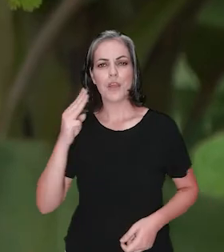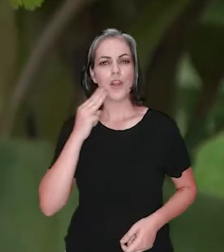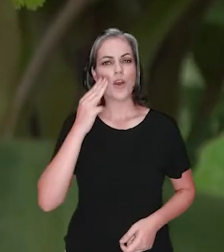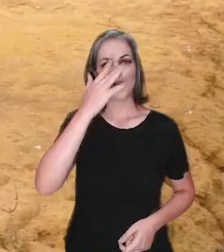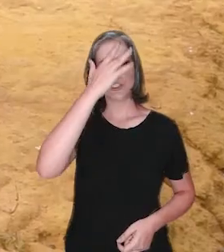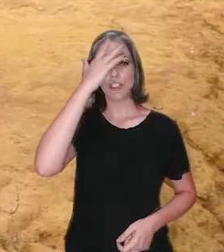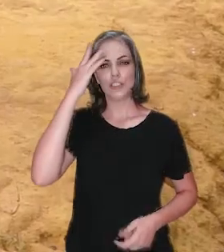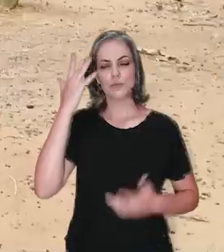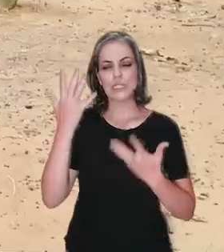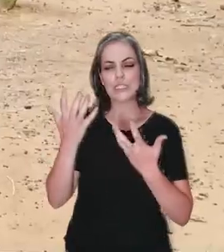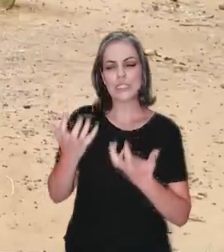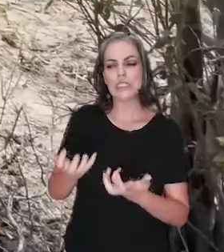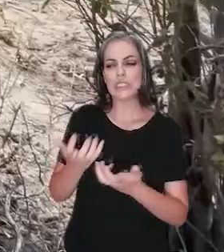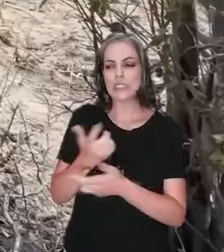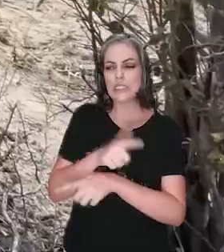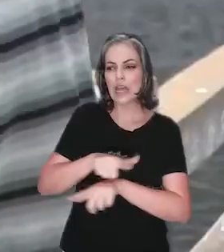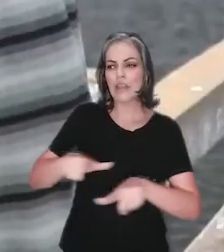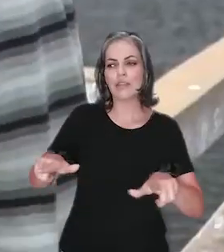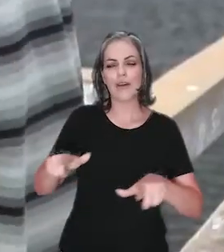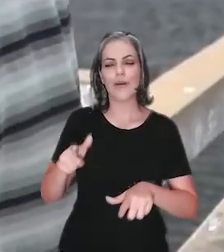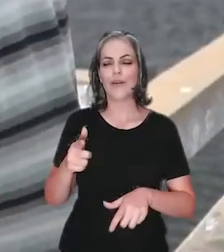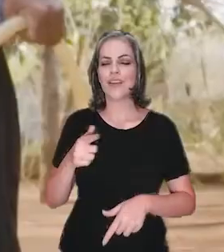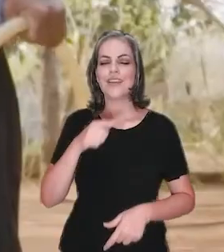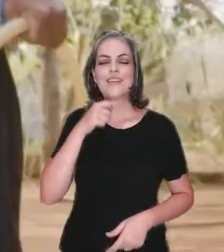milhões de sertanejos anônimos.